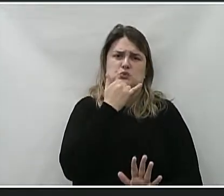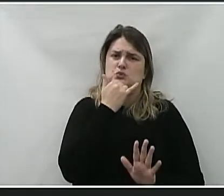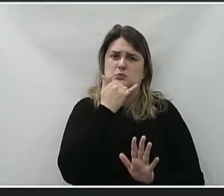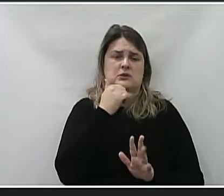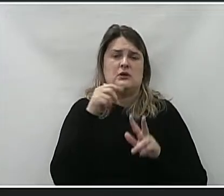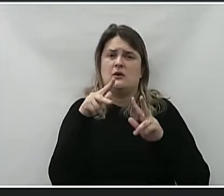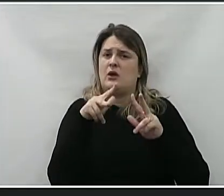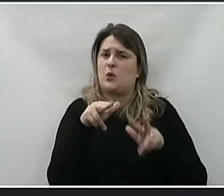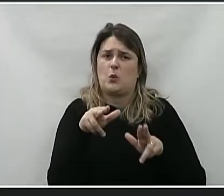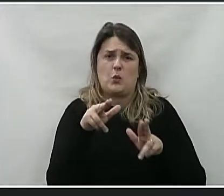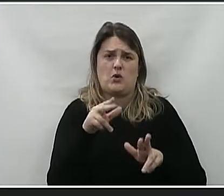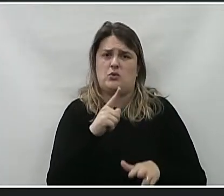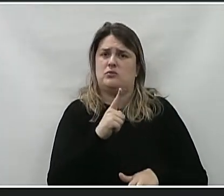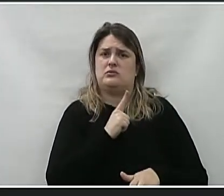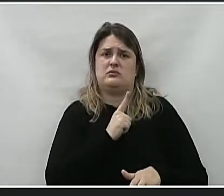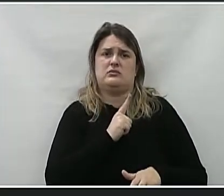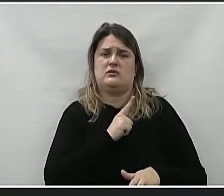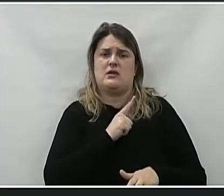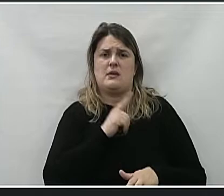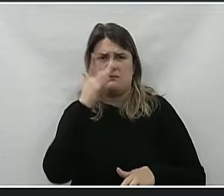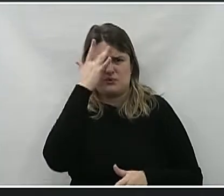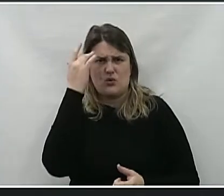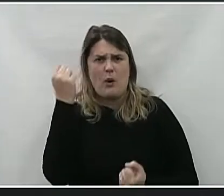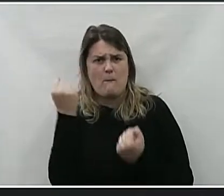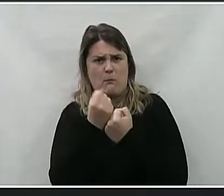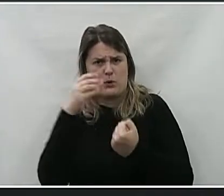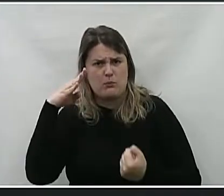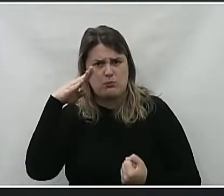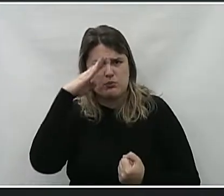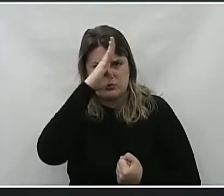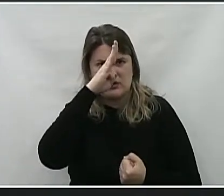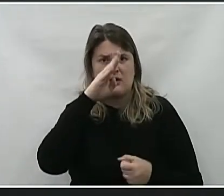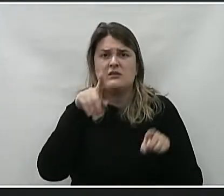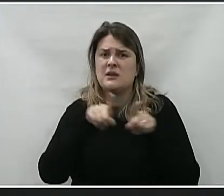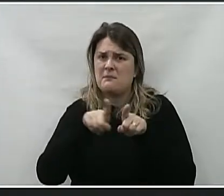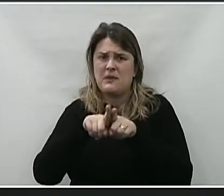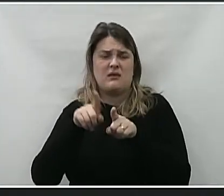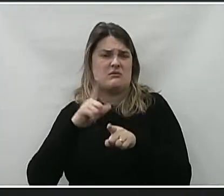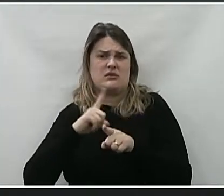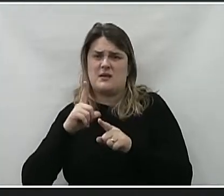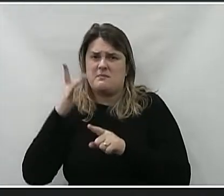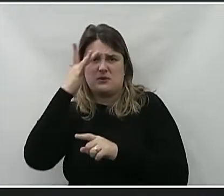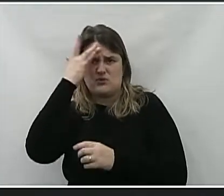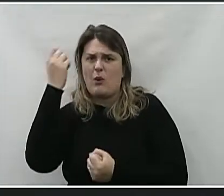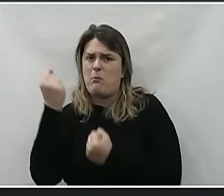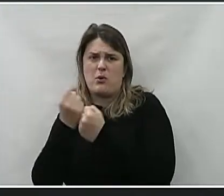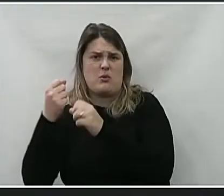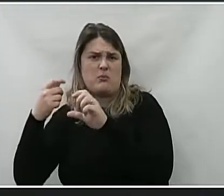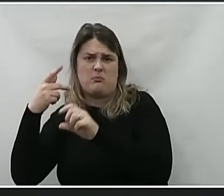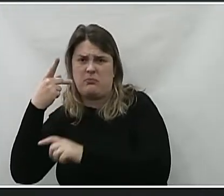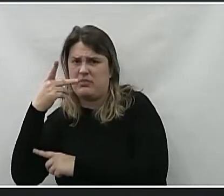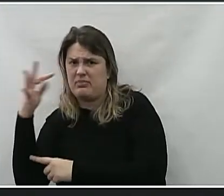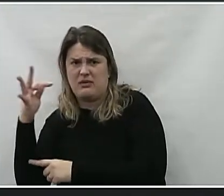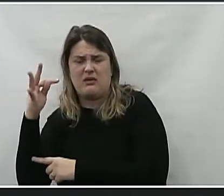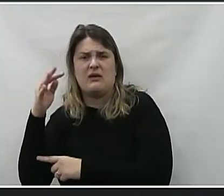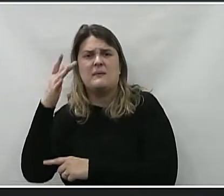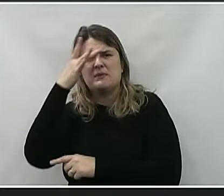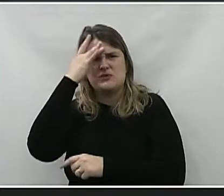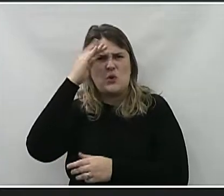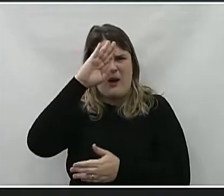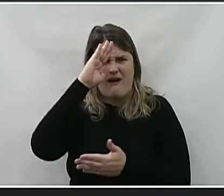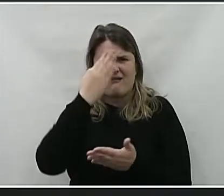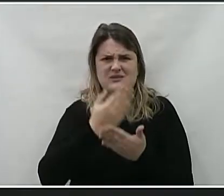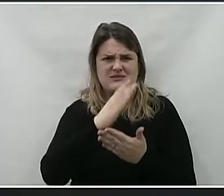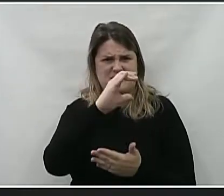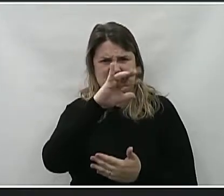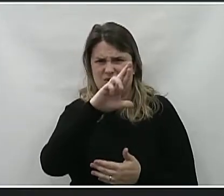Do mesmo jeito que tem bolsonaristas ruins, tem petistas ruins, tem pessoas do Ciro Gomes que são ruins,